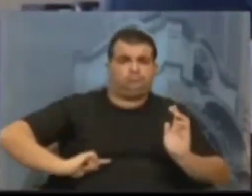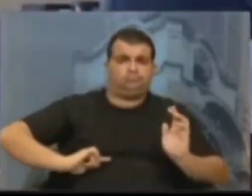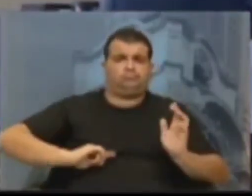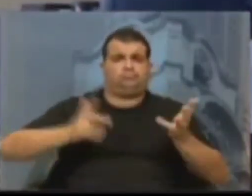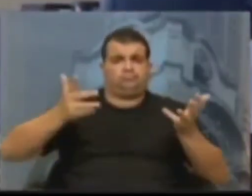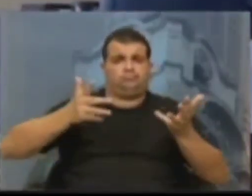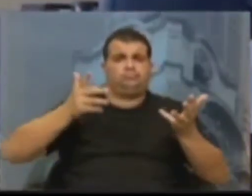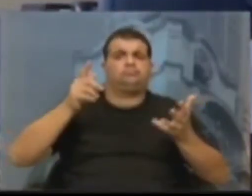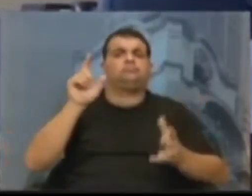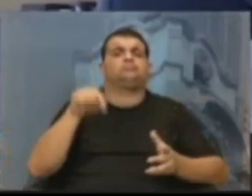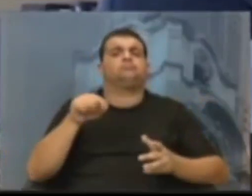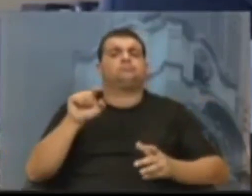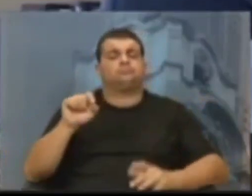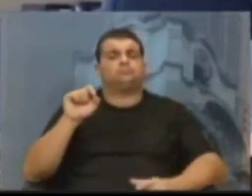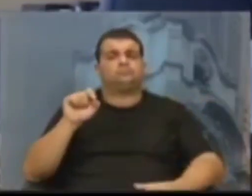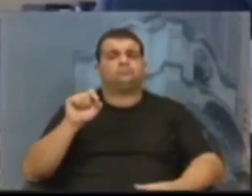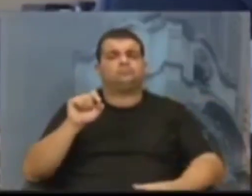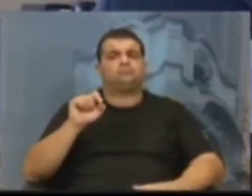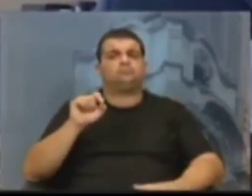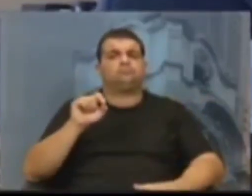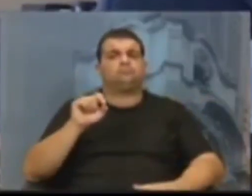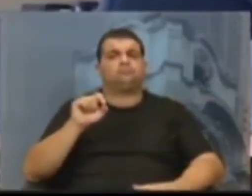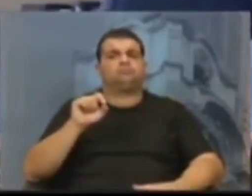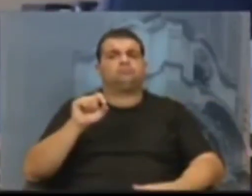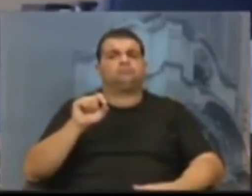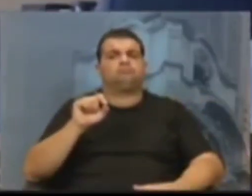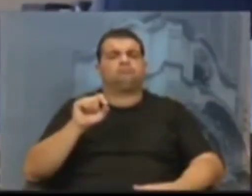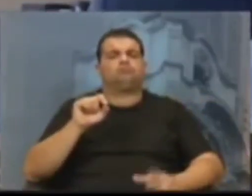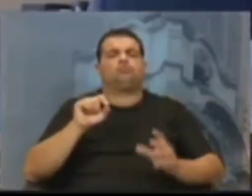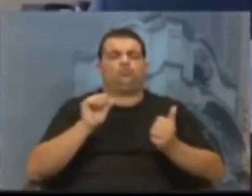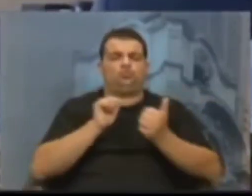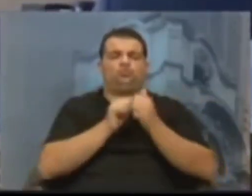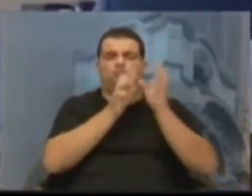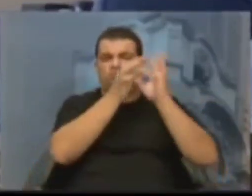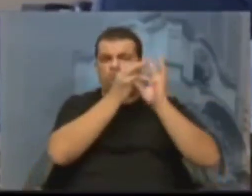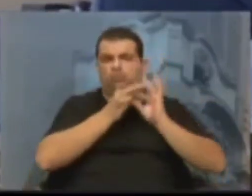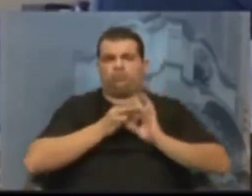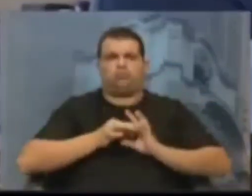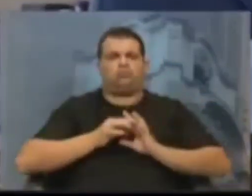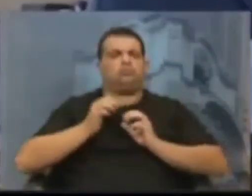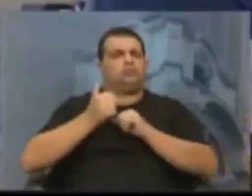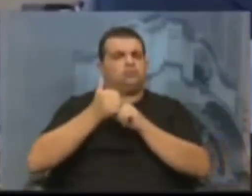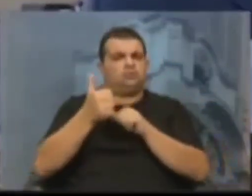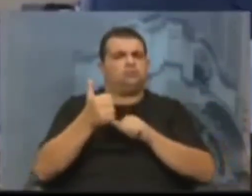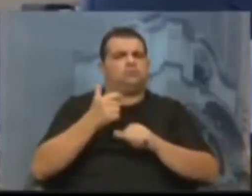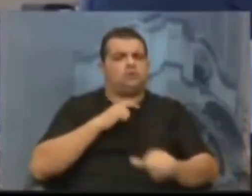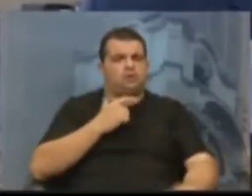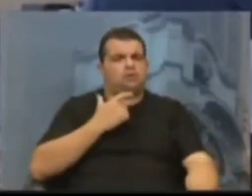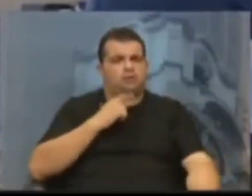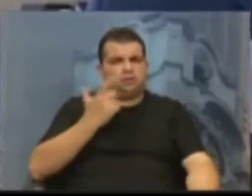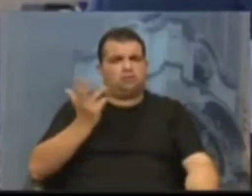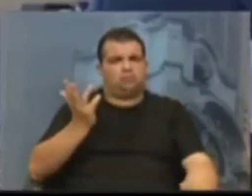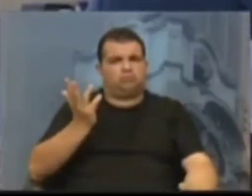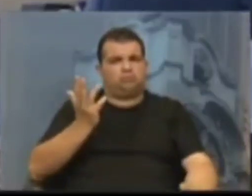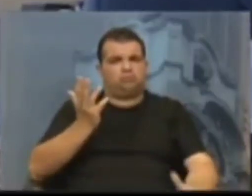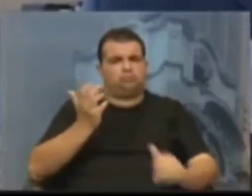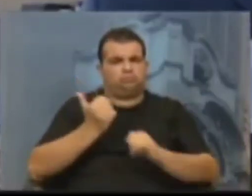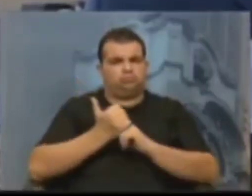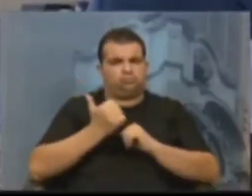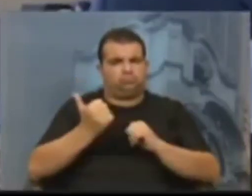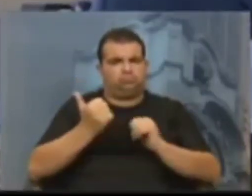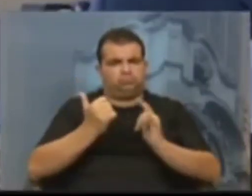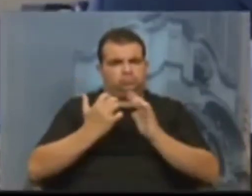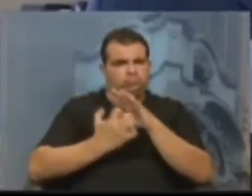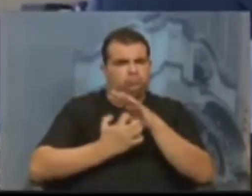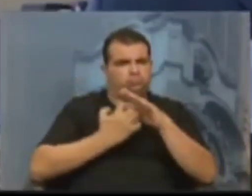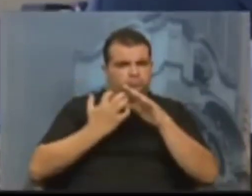momento, que isso ocorra num contexto em que nós temos uma direção dessa companhia